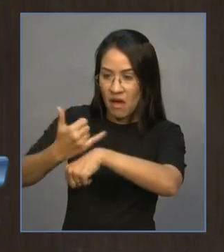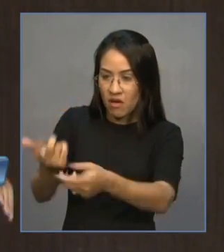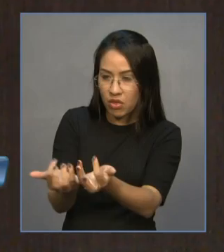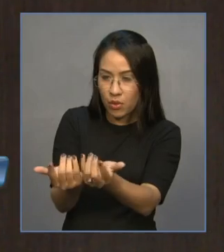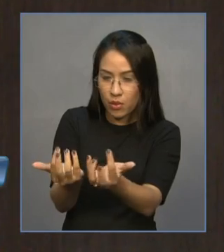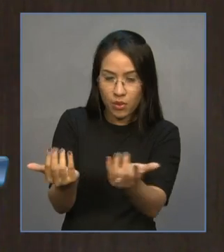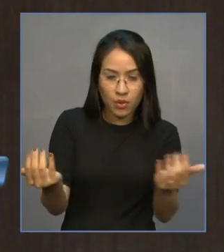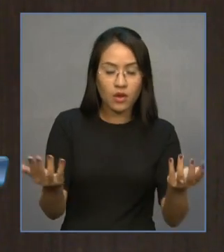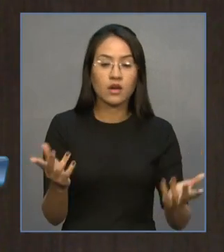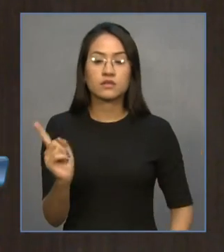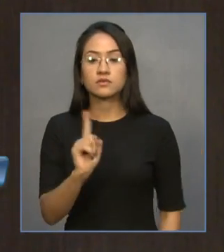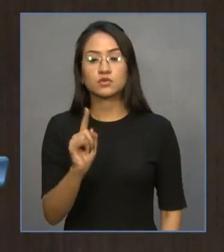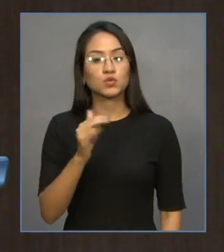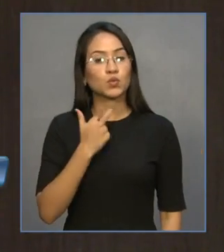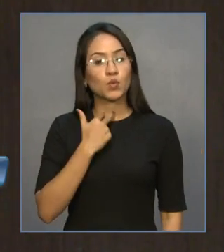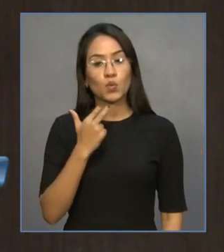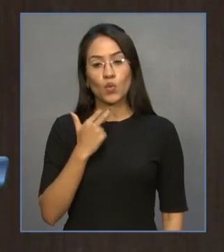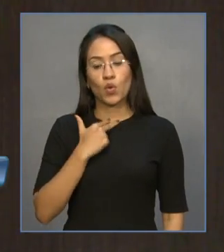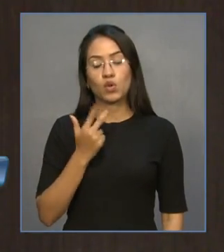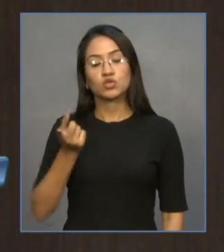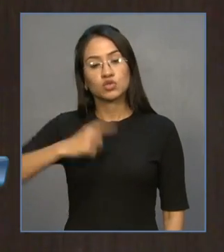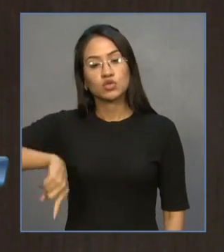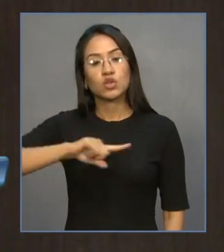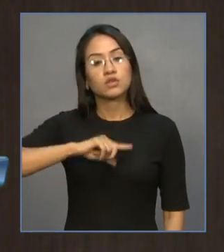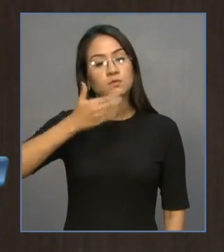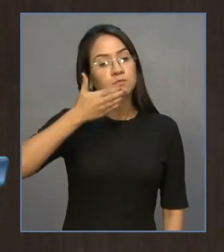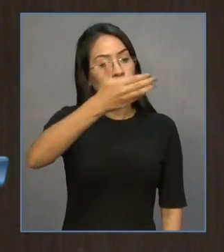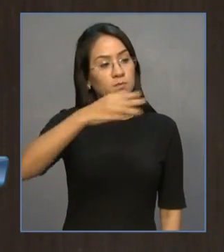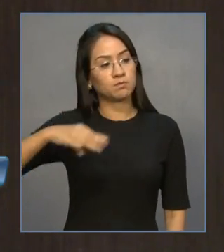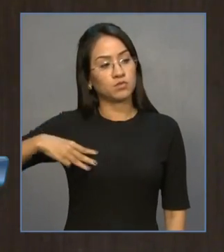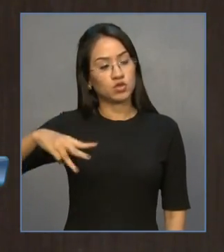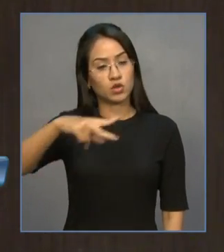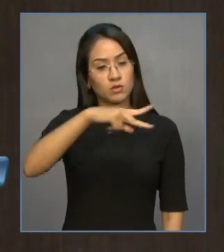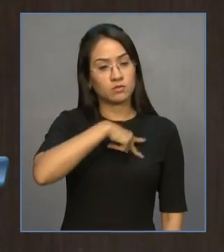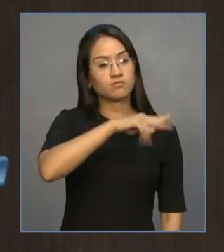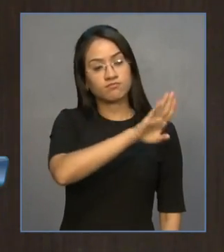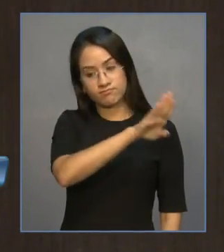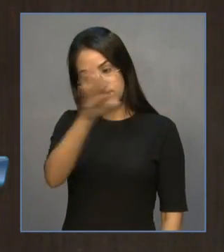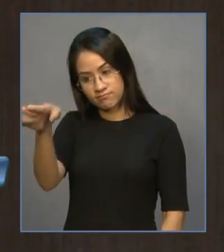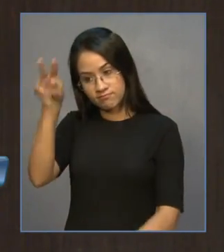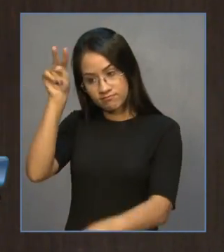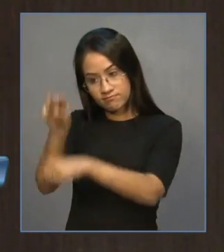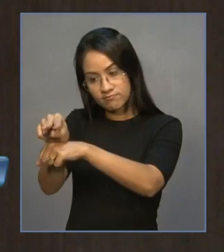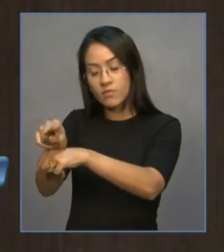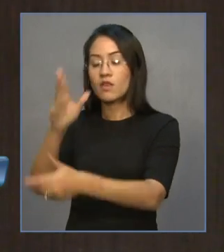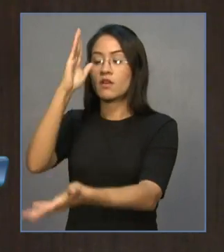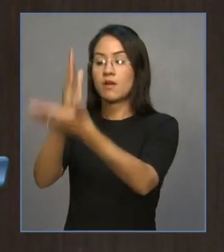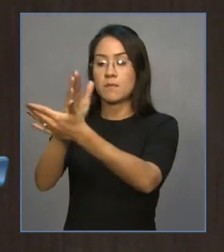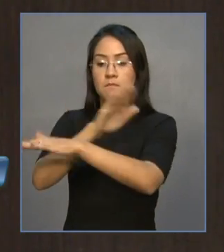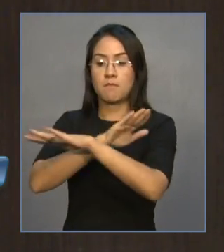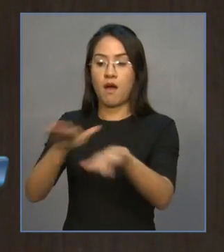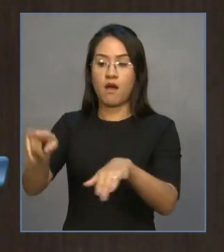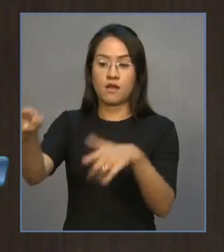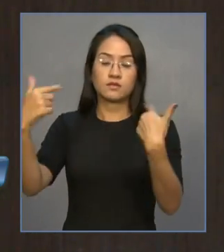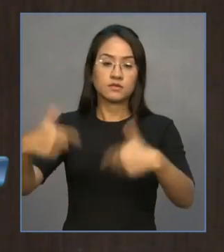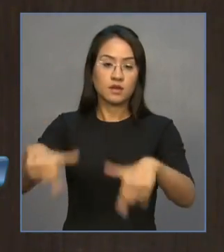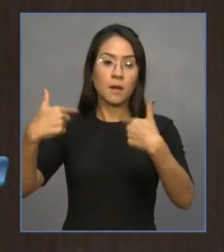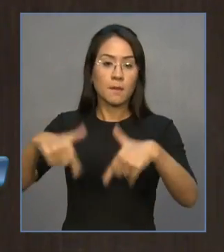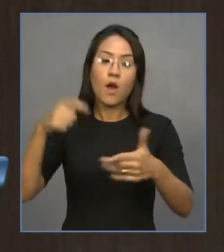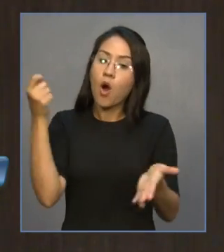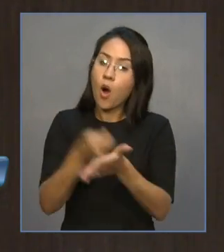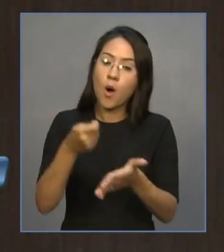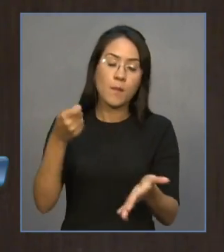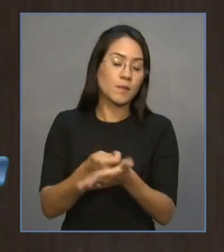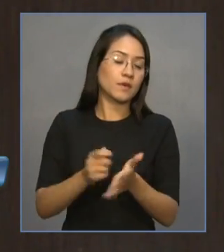aos órgãos ambientais e, em especial, ao Ministério Público, para que atue de acordo com as suas obrigações constitucionais.